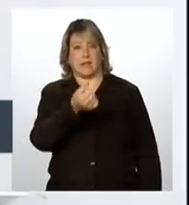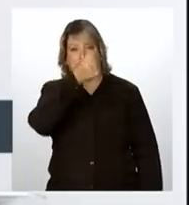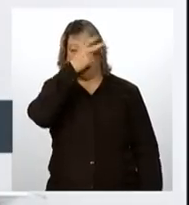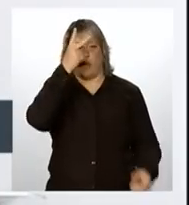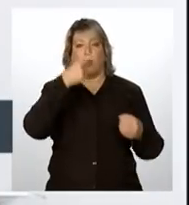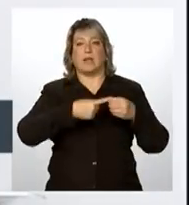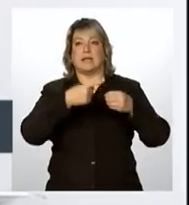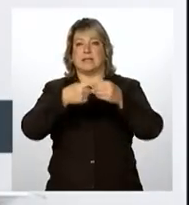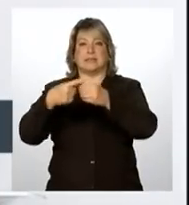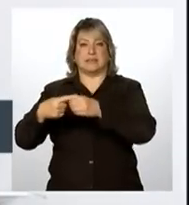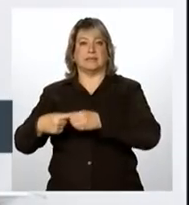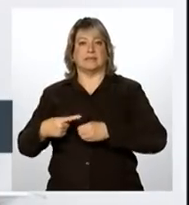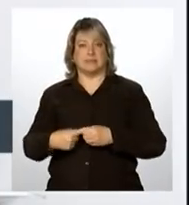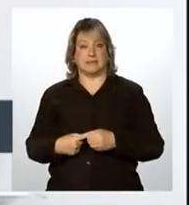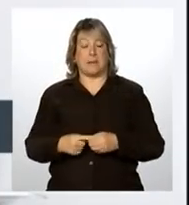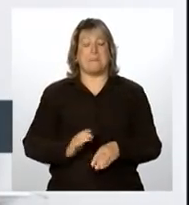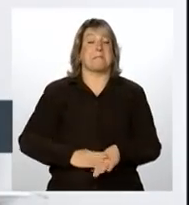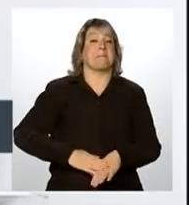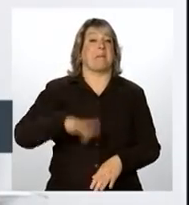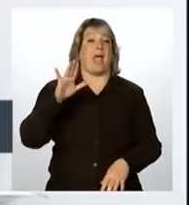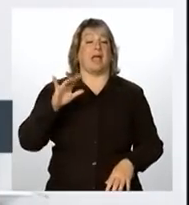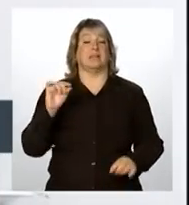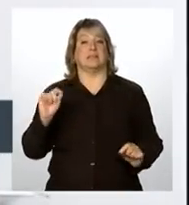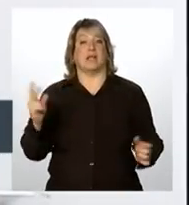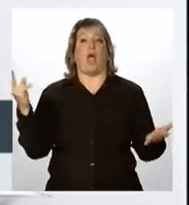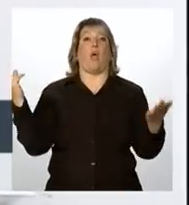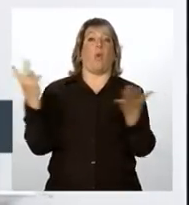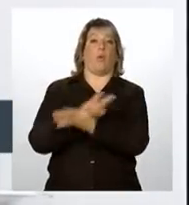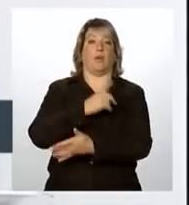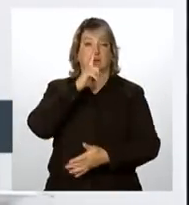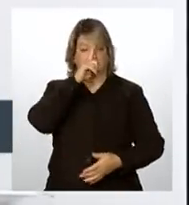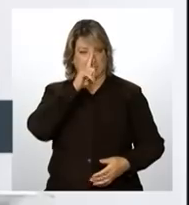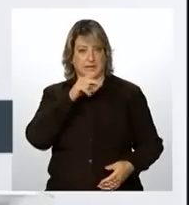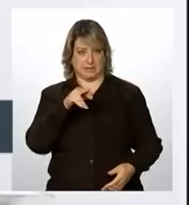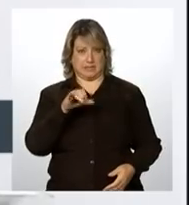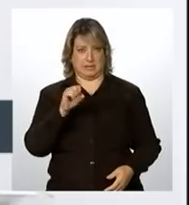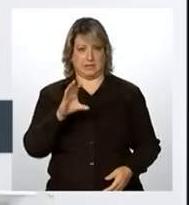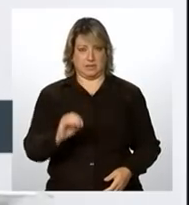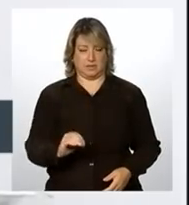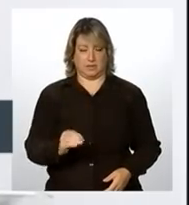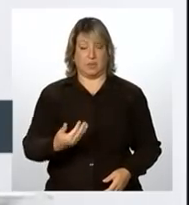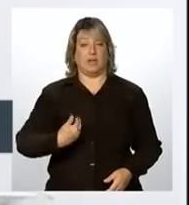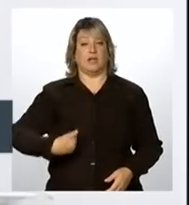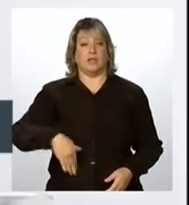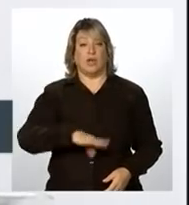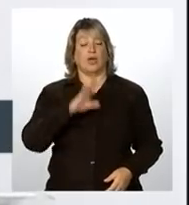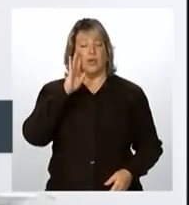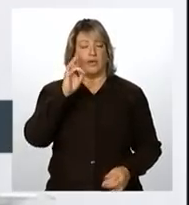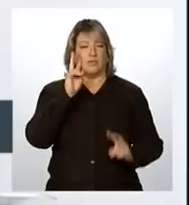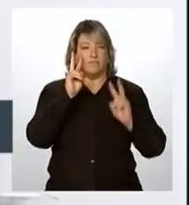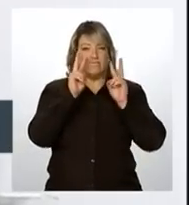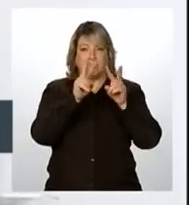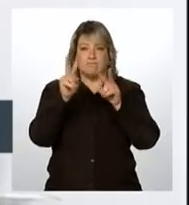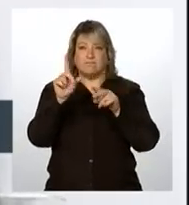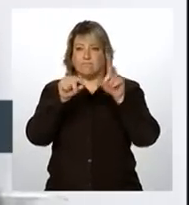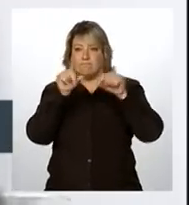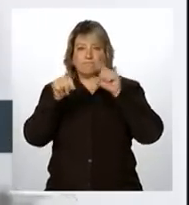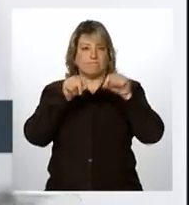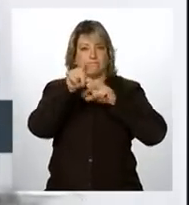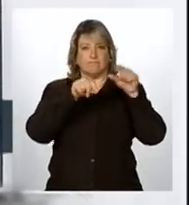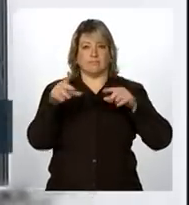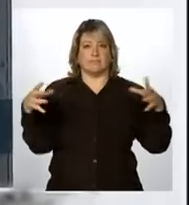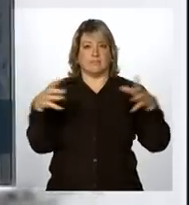municípios com mais elevado risco, nós miramos esses municípios, selecionamos os